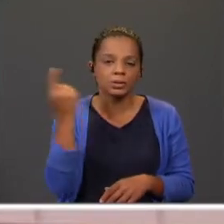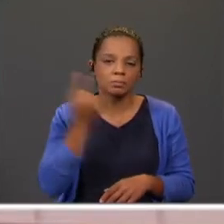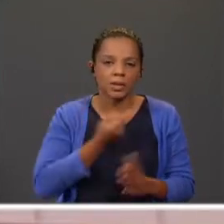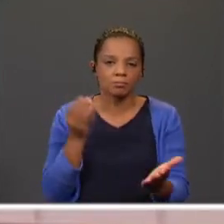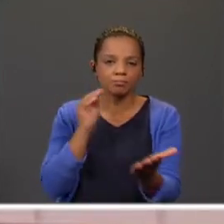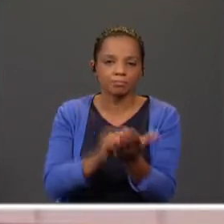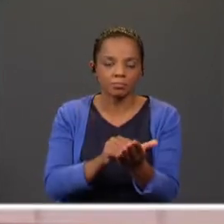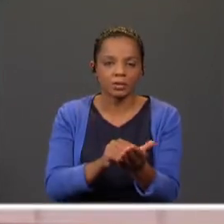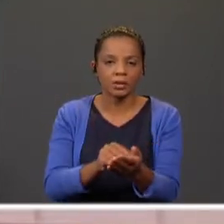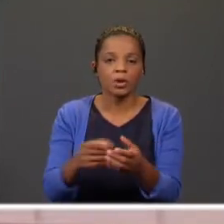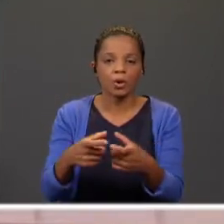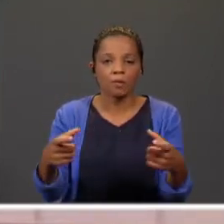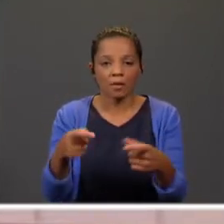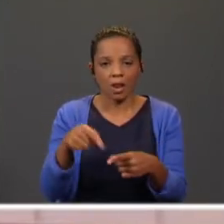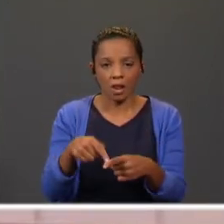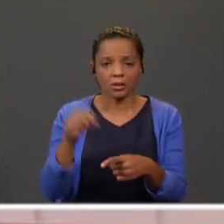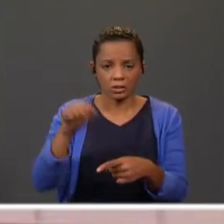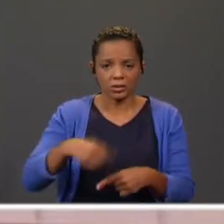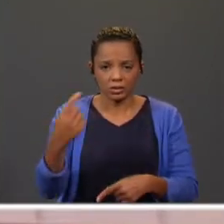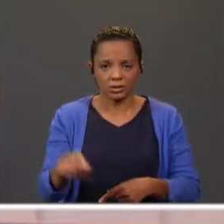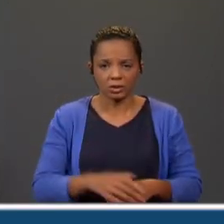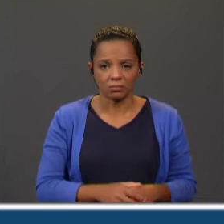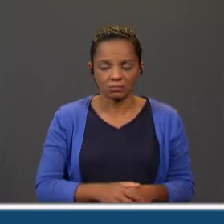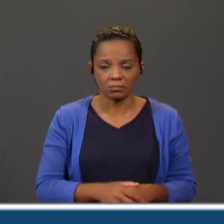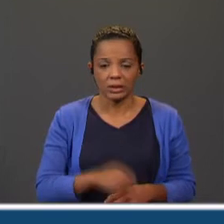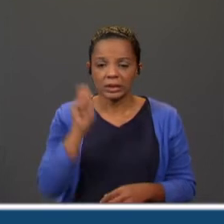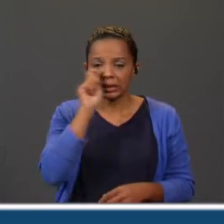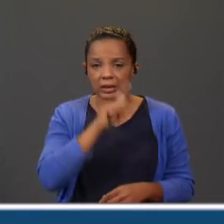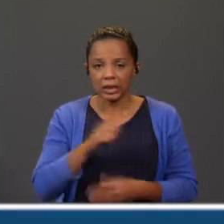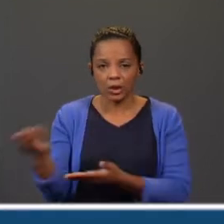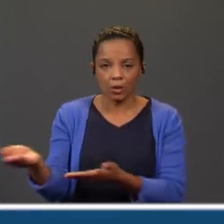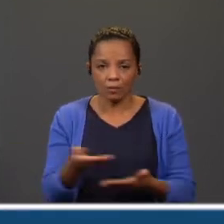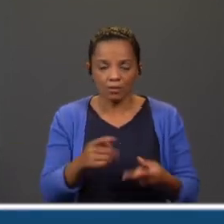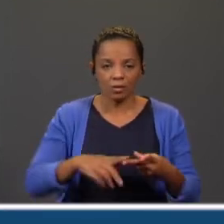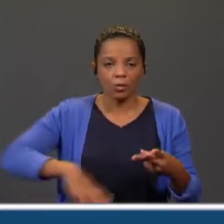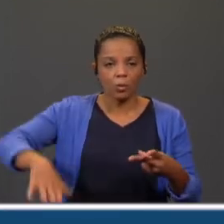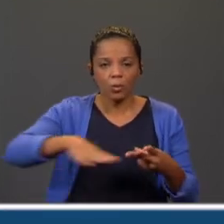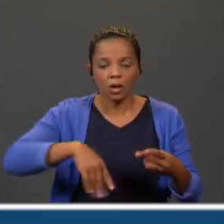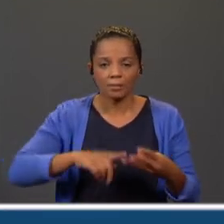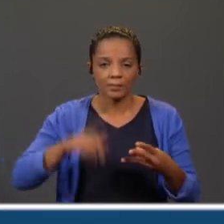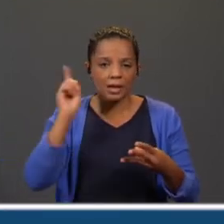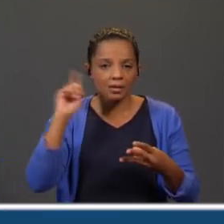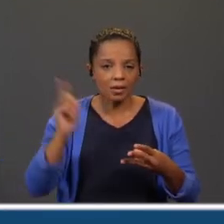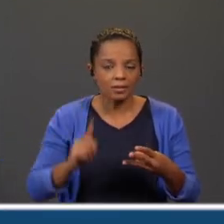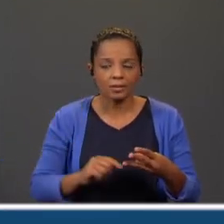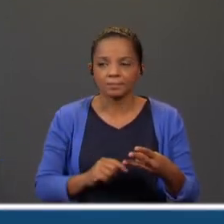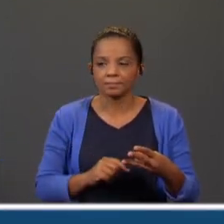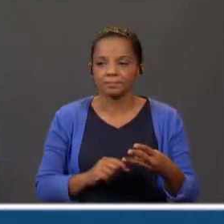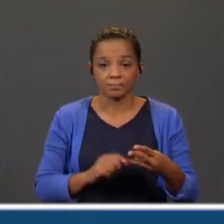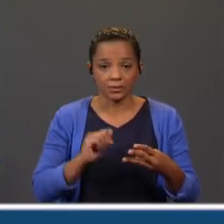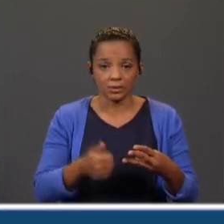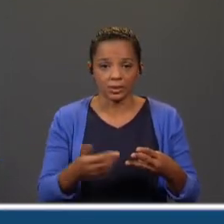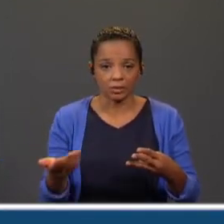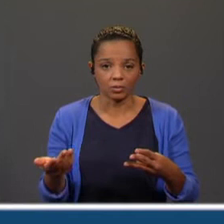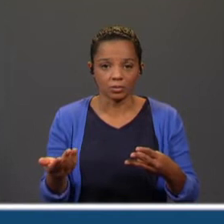num convite? Sim, estão. Temos quem promove, o local, a data, certo?